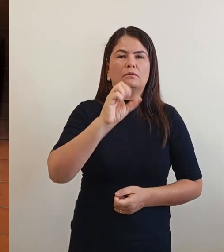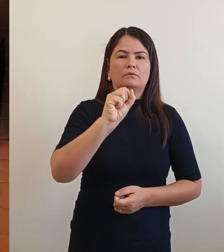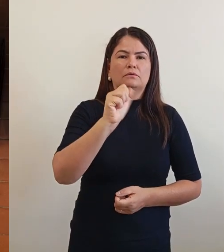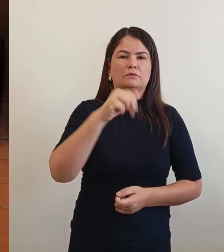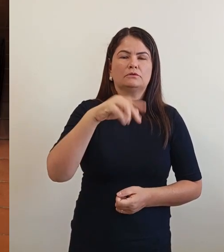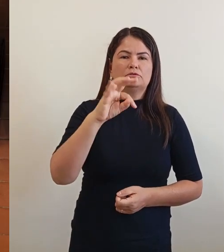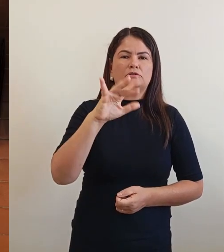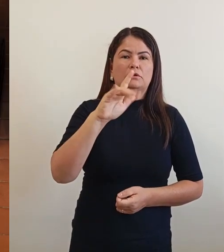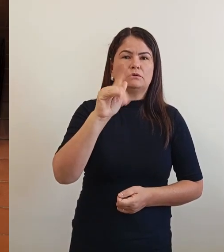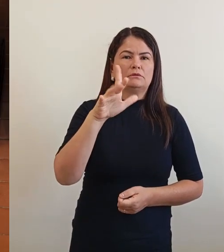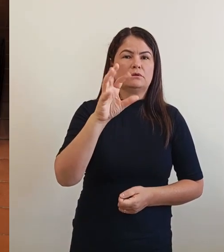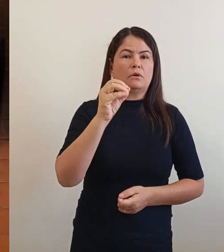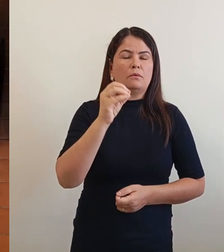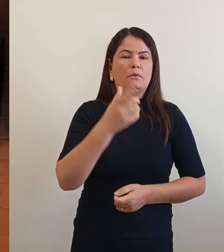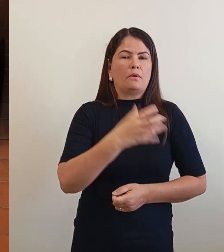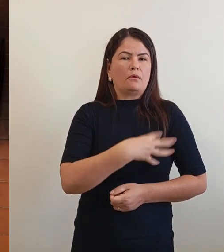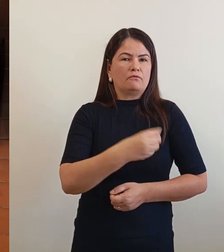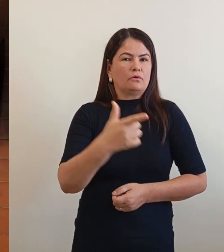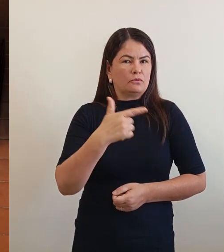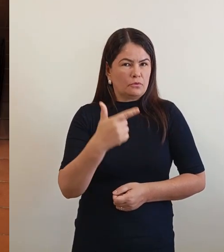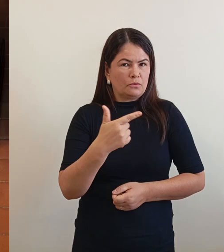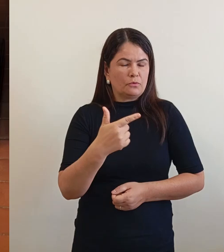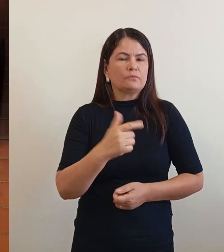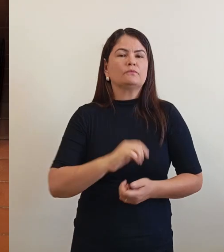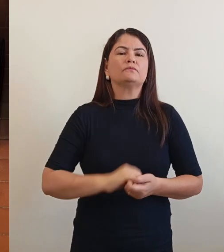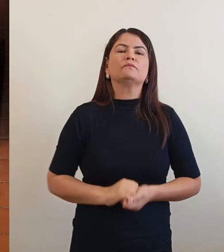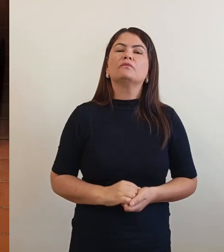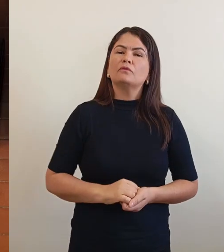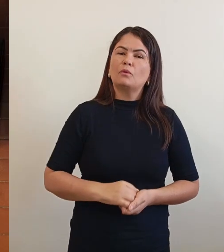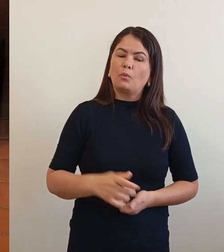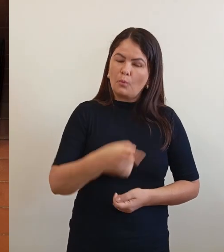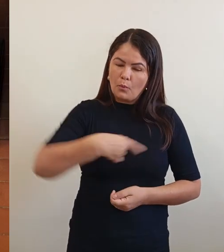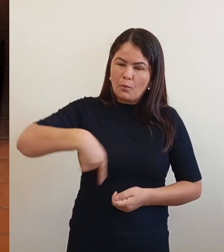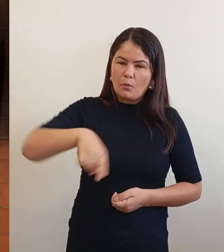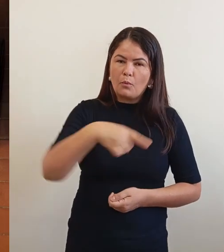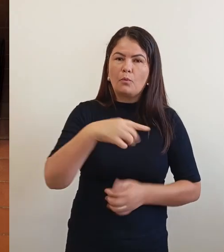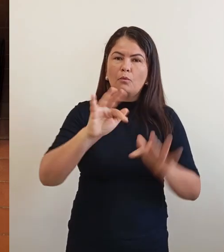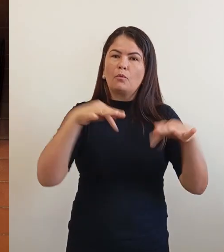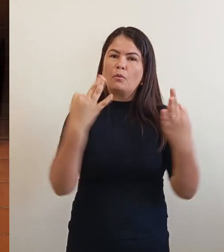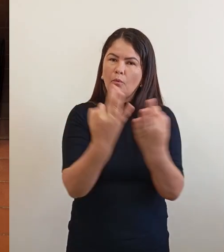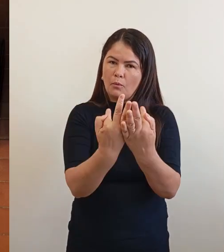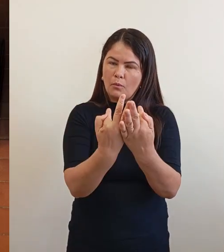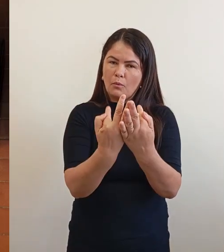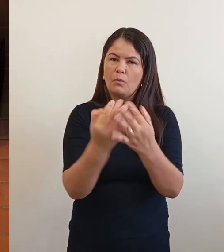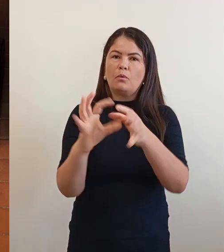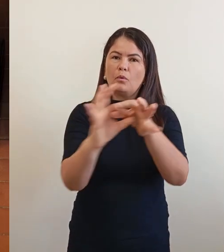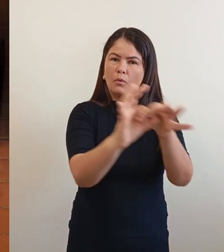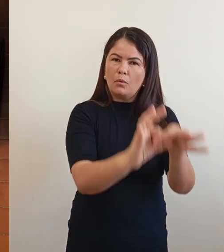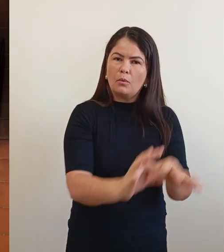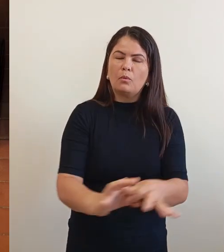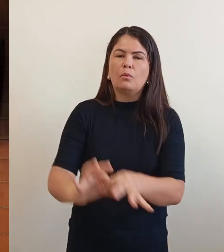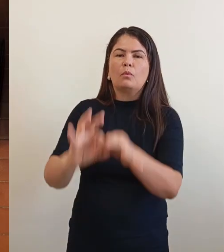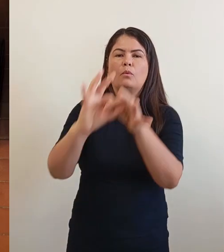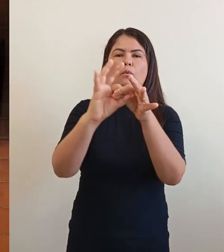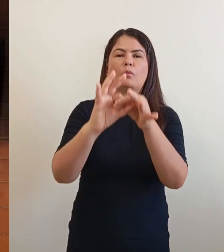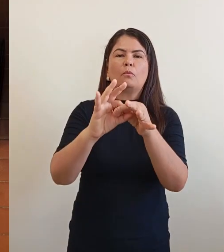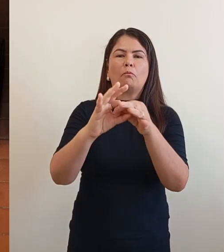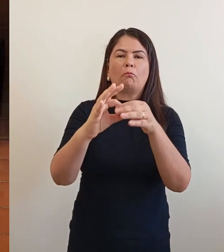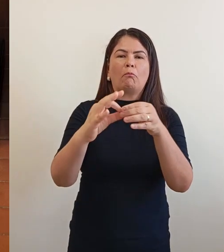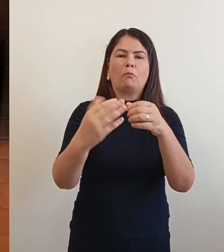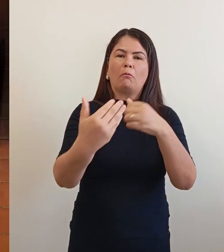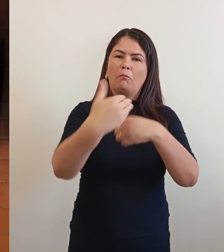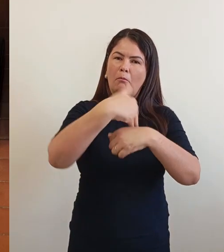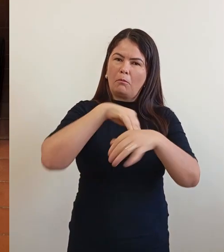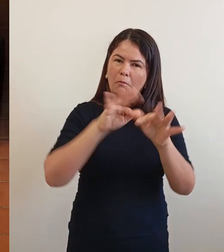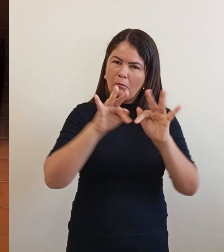família muito unida, eu entrei nessa família e sobre acolher eles, e eles também me acolhem,